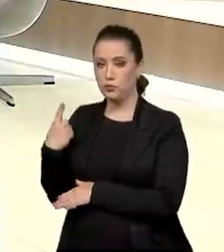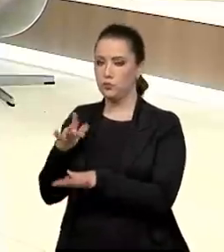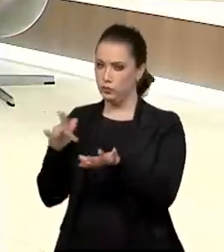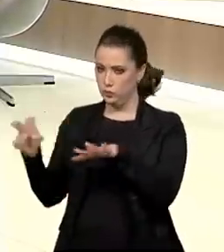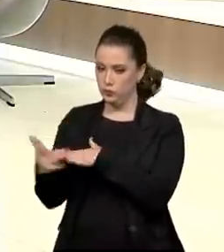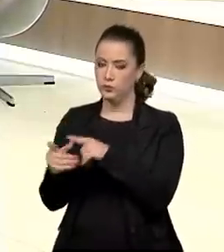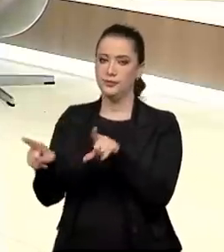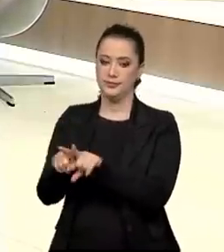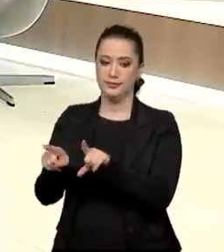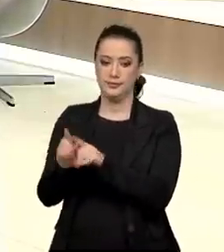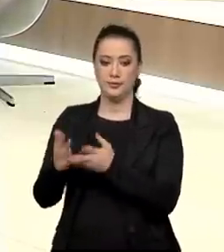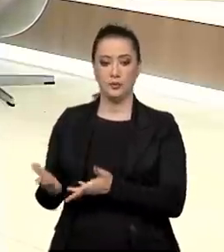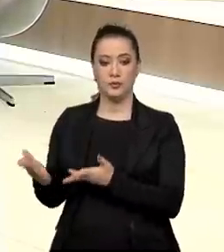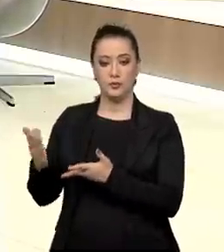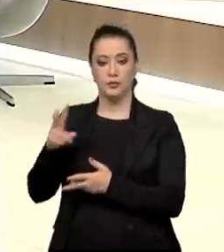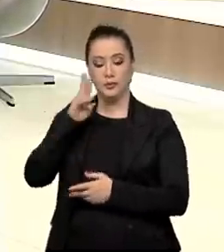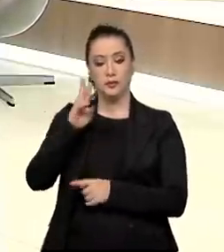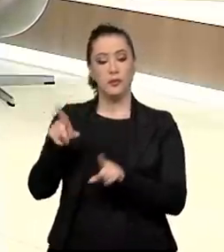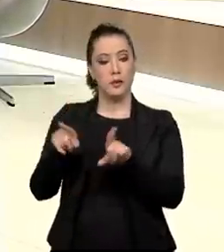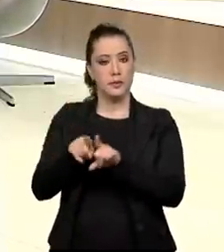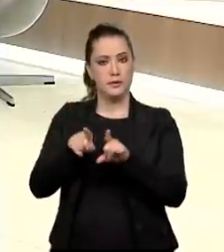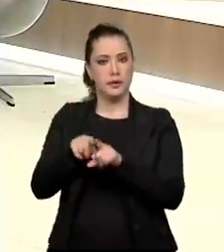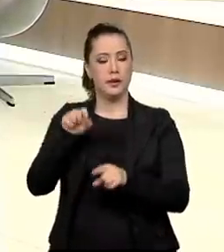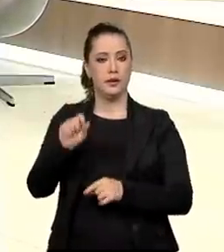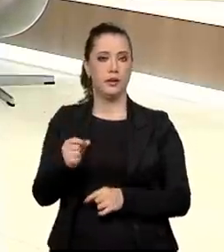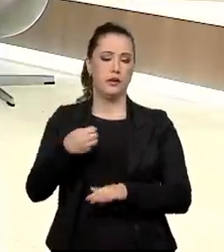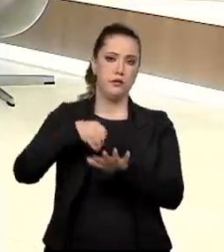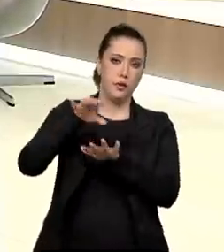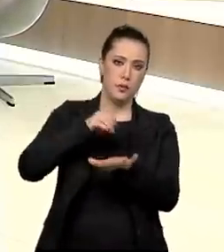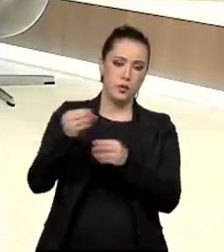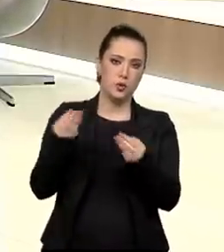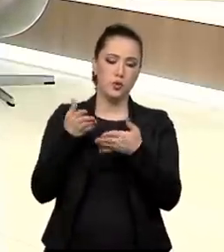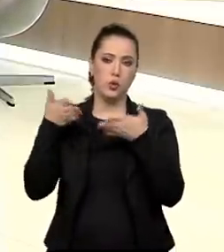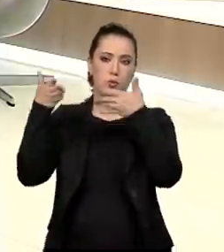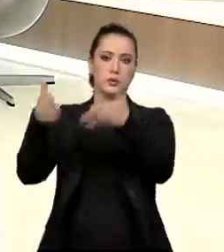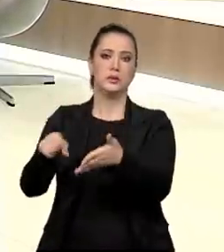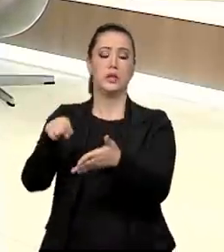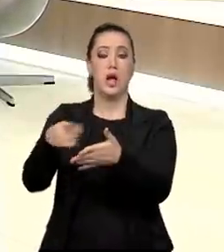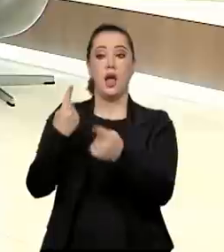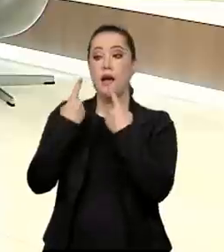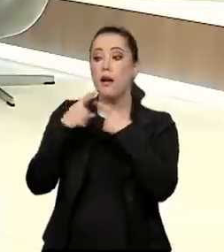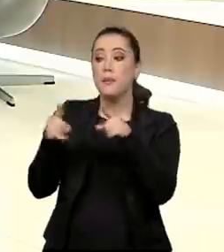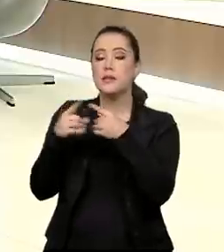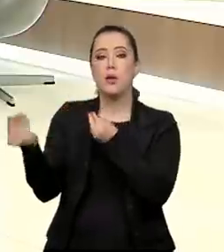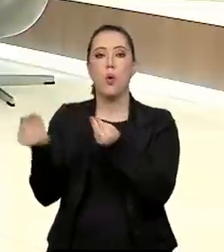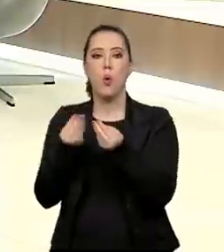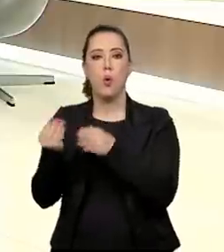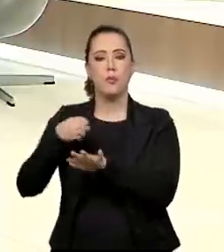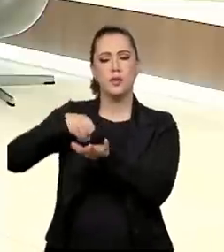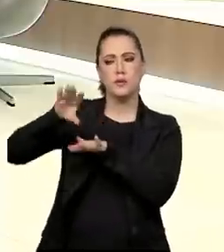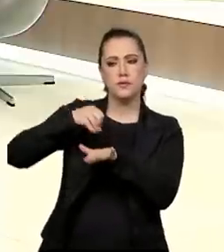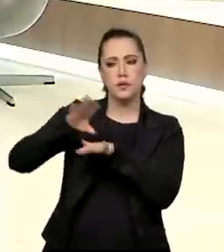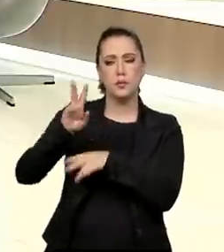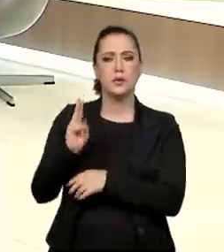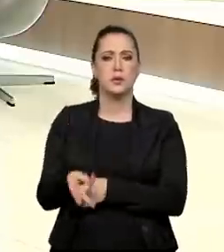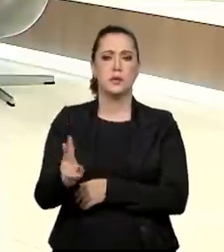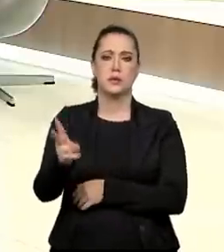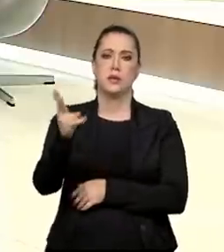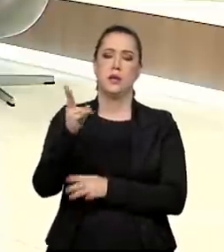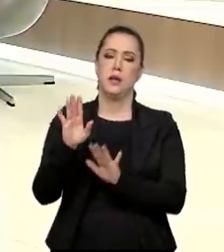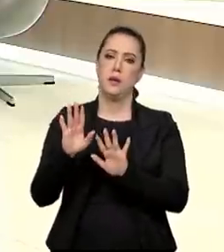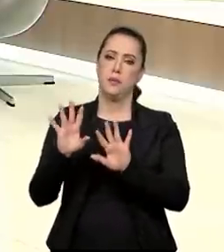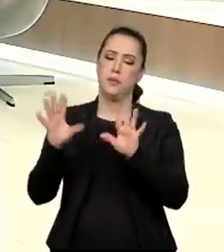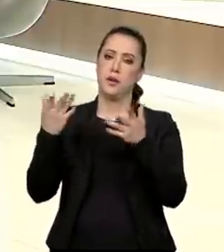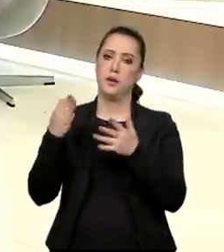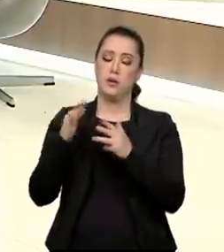redes sociais. Você vai ter acesso lá às informações sobre como acessar os canais de denúncia, as notícias, estão sempre acontecendo